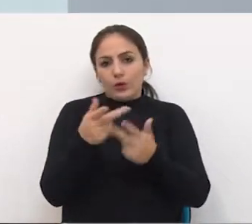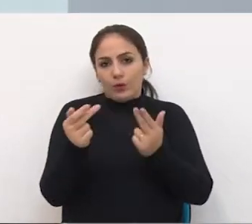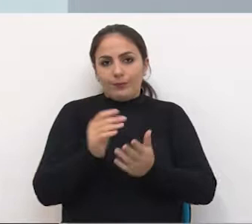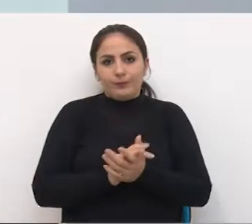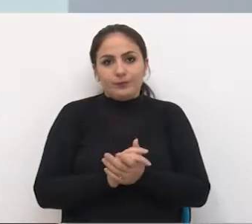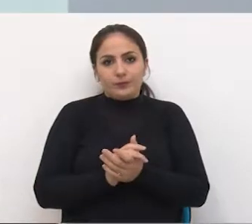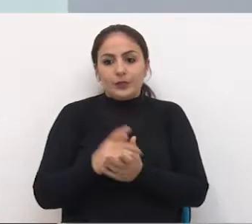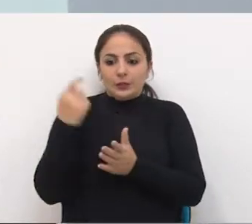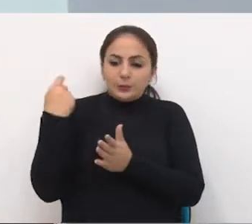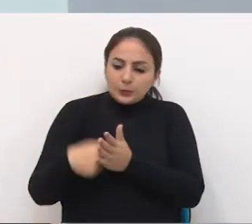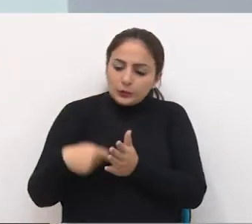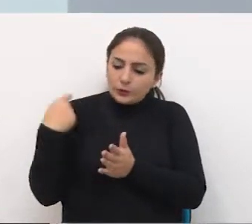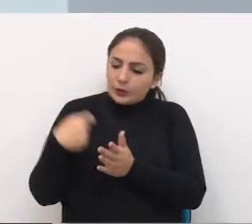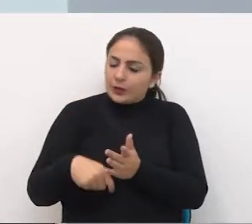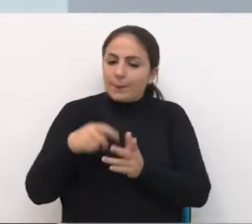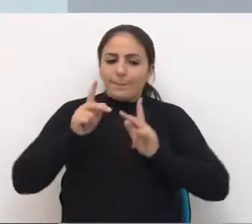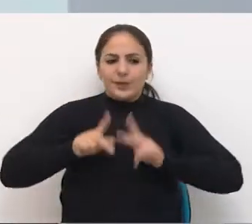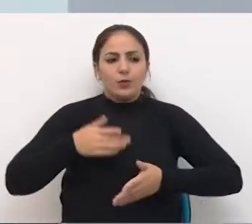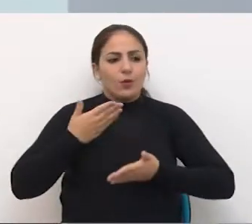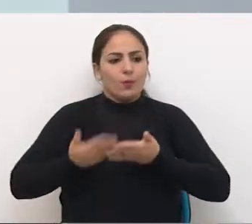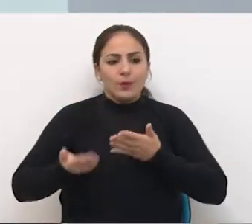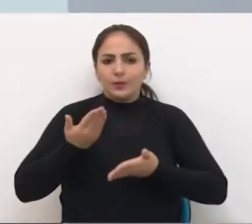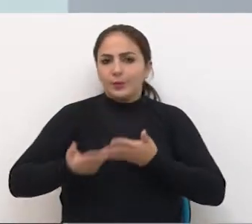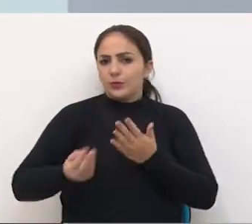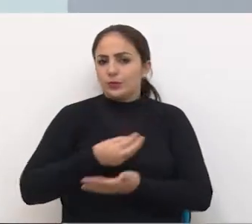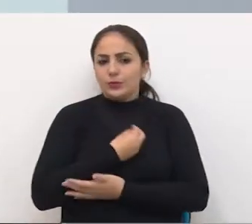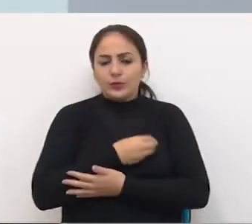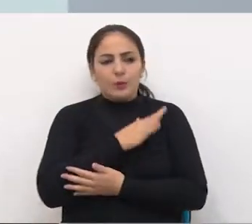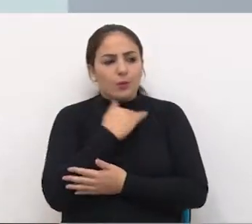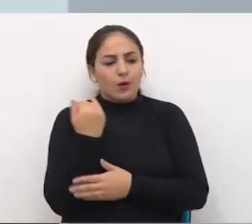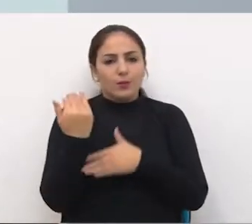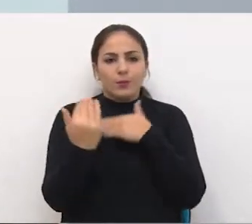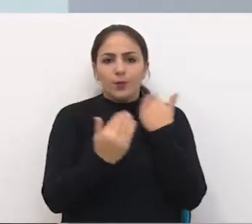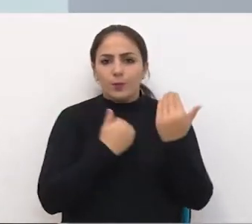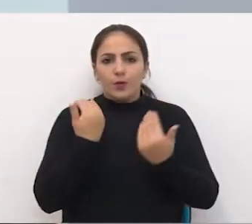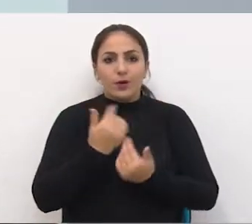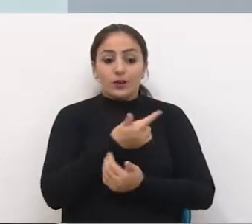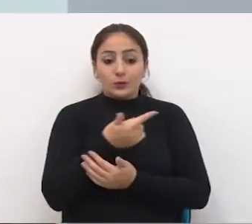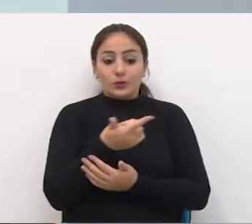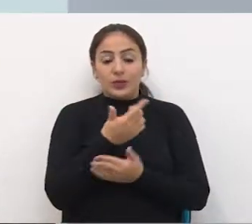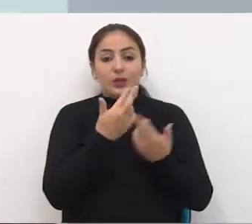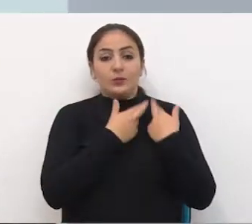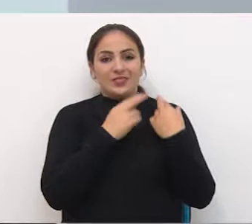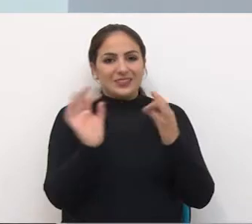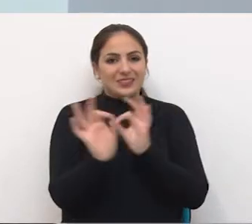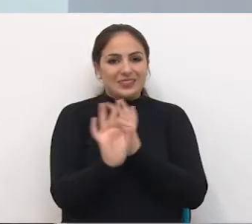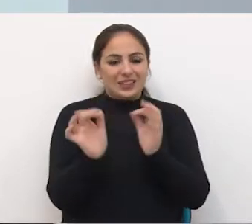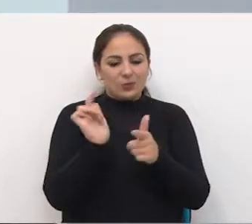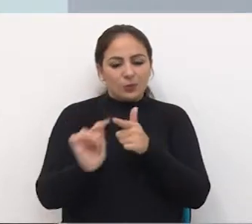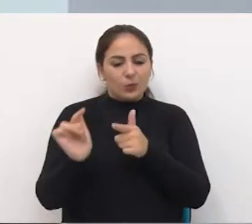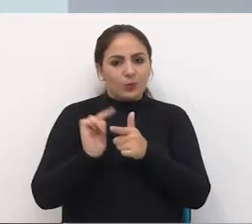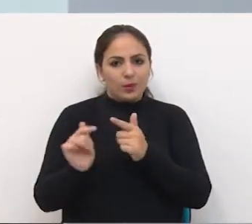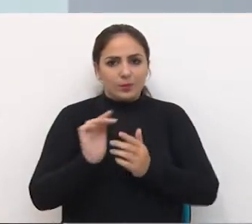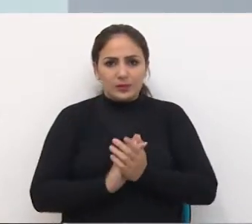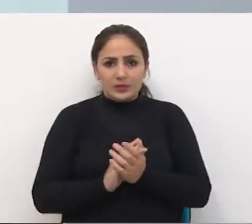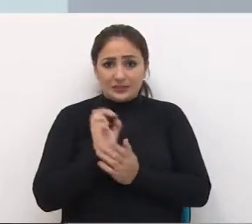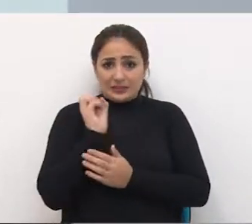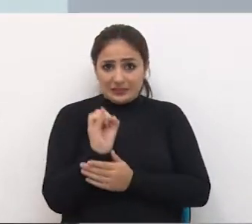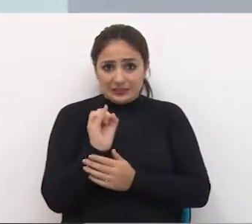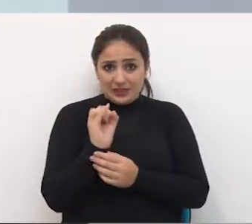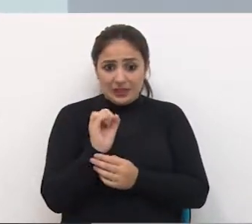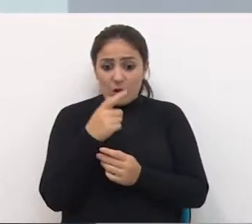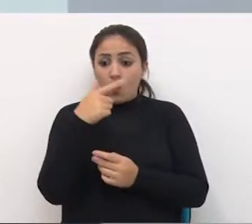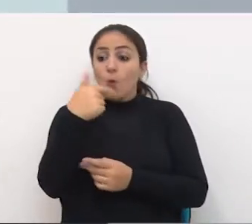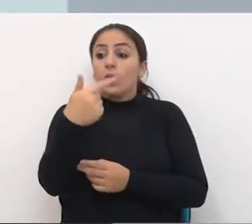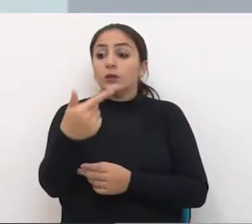insistir, as pessoas estão perdendo a vida E os responsáveis não tomam providência, não tomam iniciativa de resolver o problema Se fosse